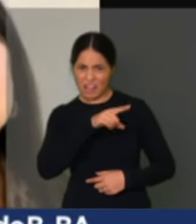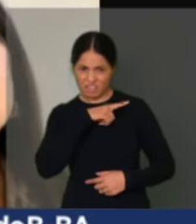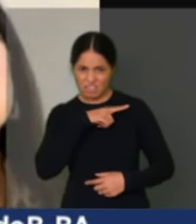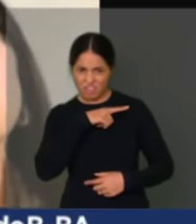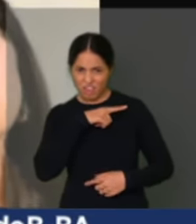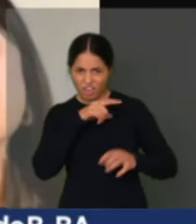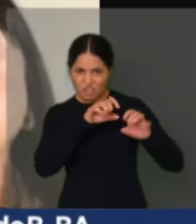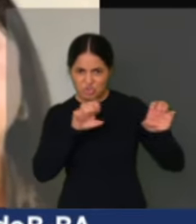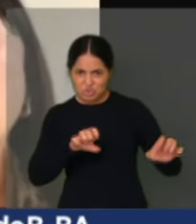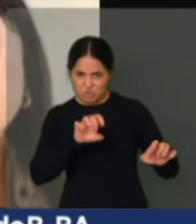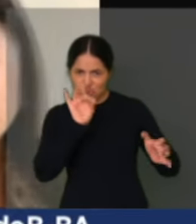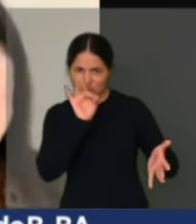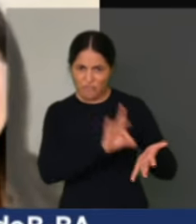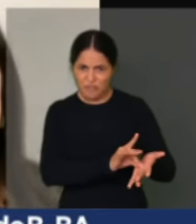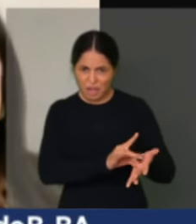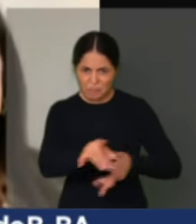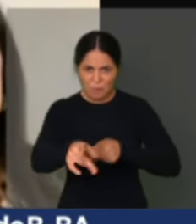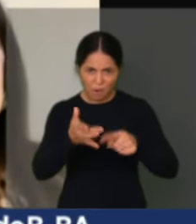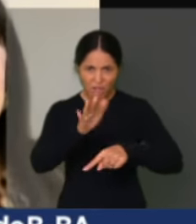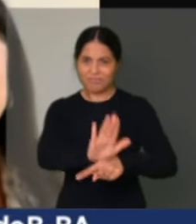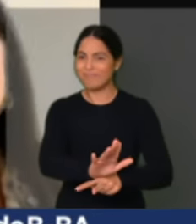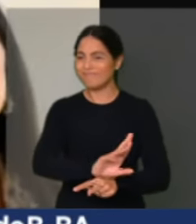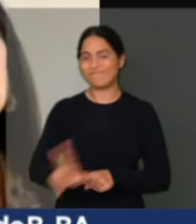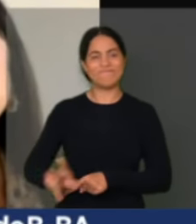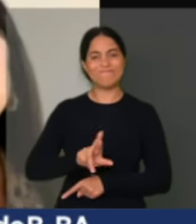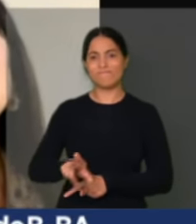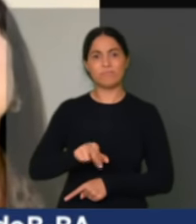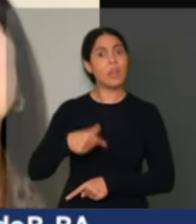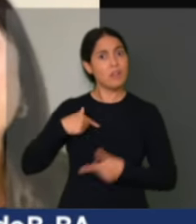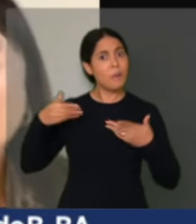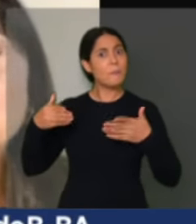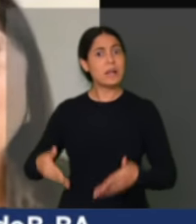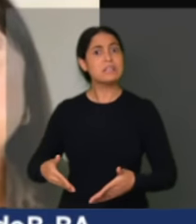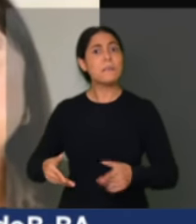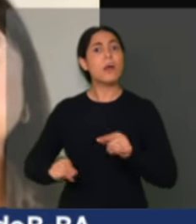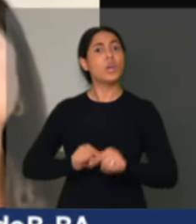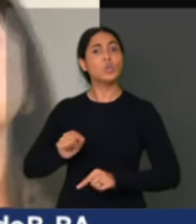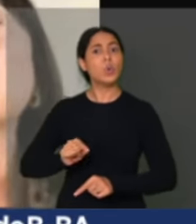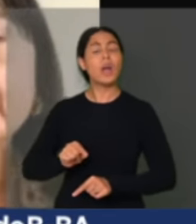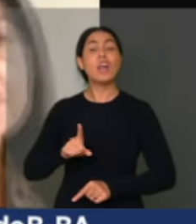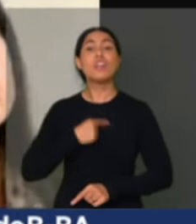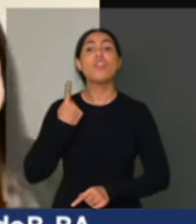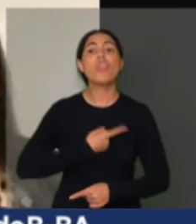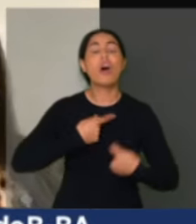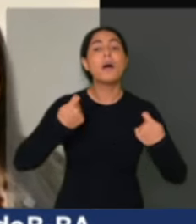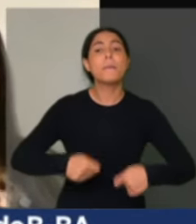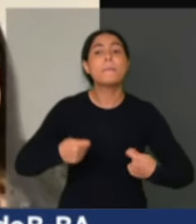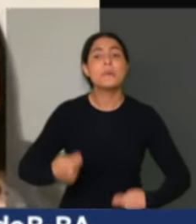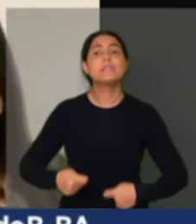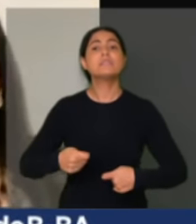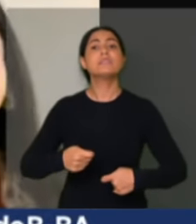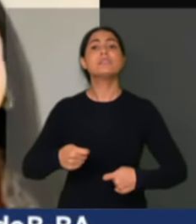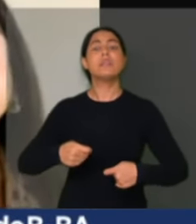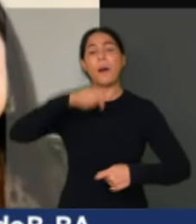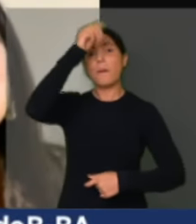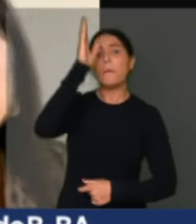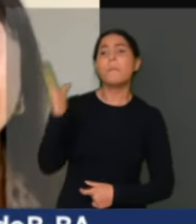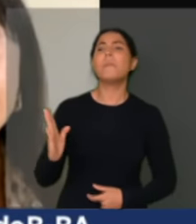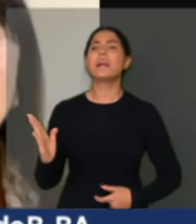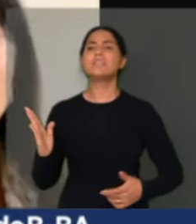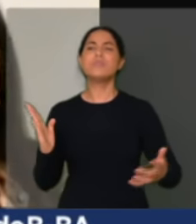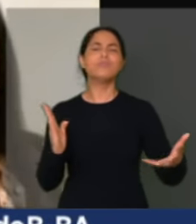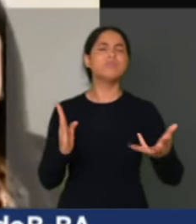para assistência ao povo em nosso país, para que nós tenhamos um Estado à altura das necessidades de um país